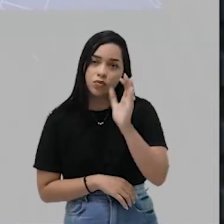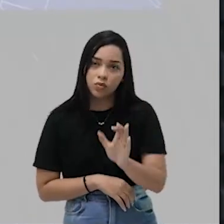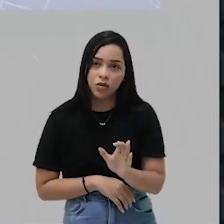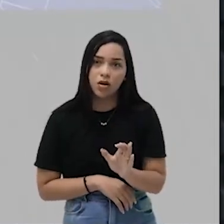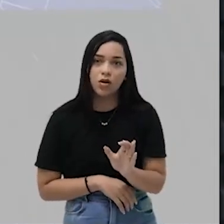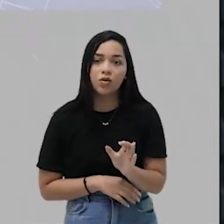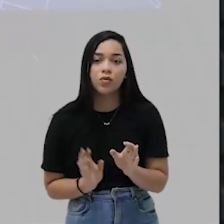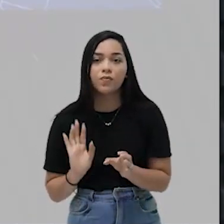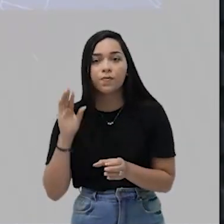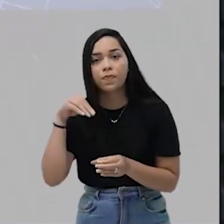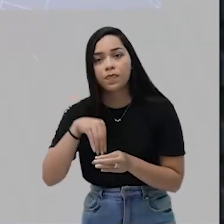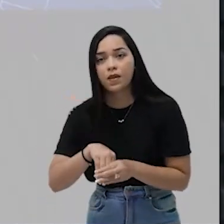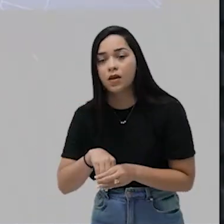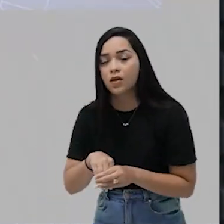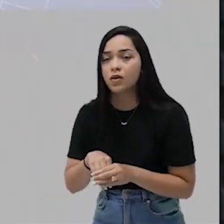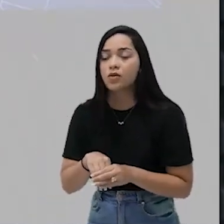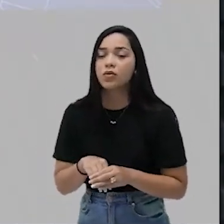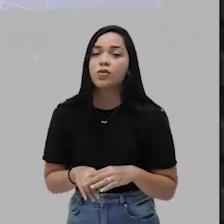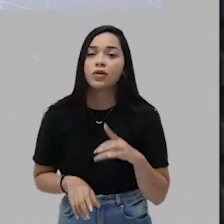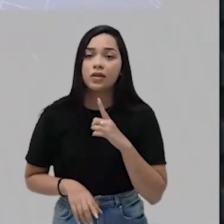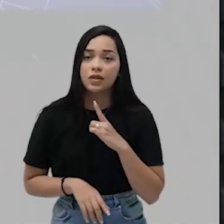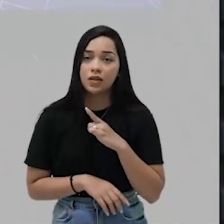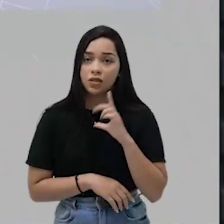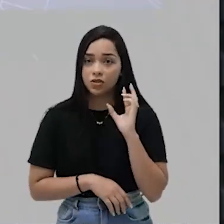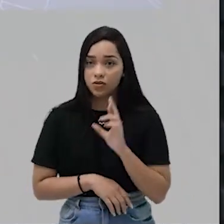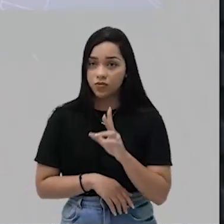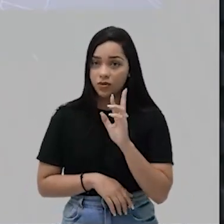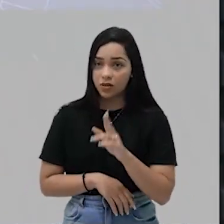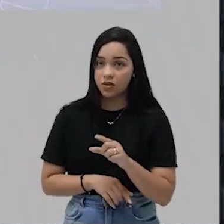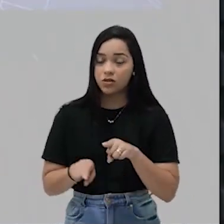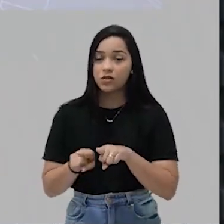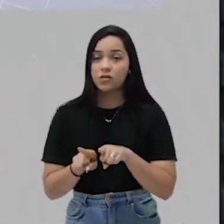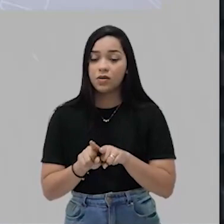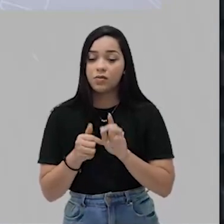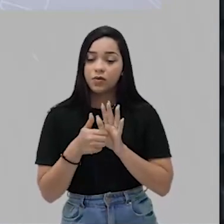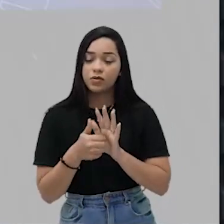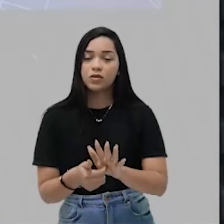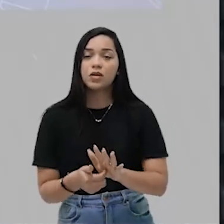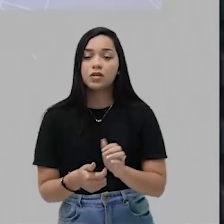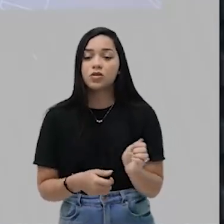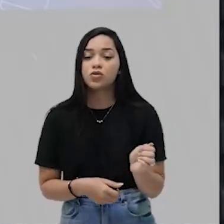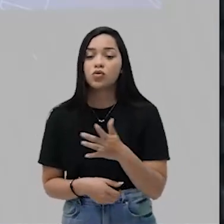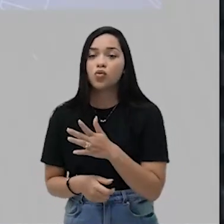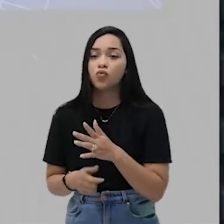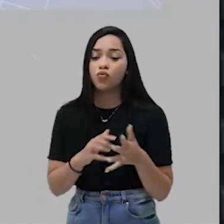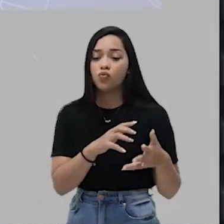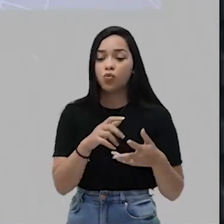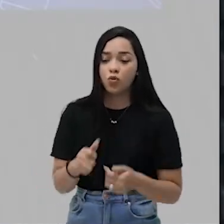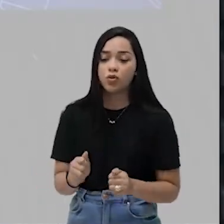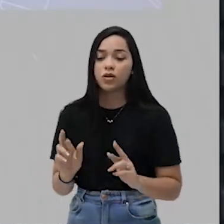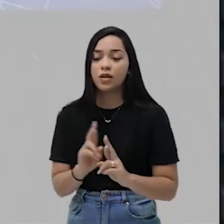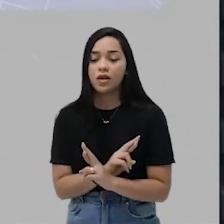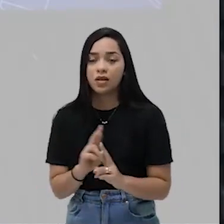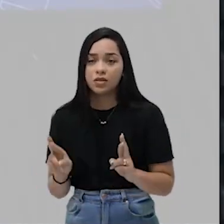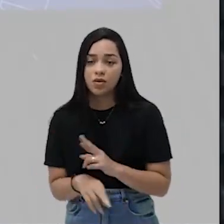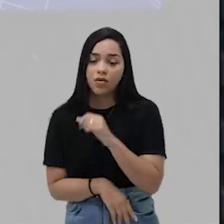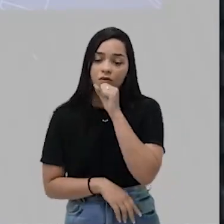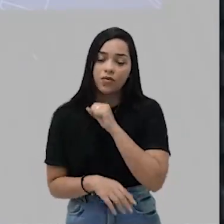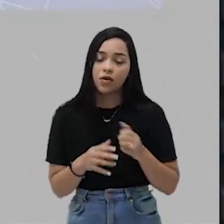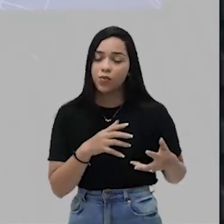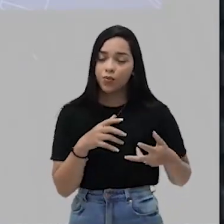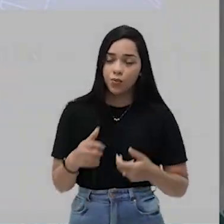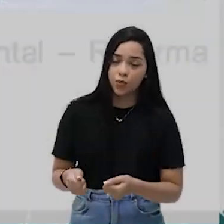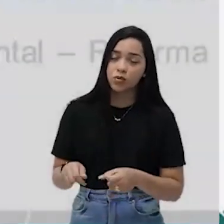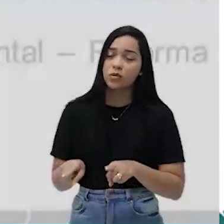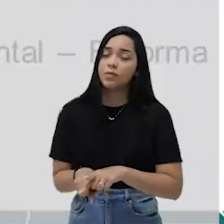dentro da concepção diferente, evidente, desse novo mundo em relação ao velho mundo europeu.